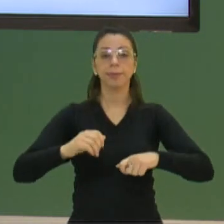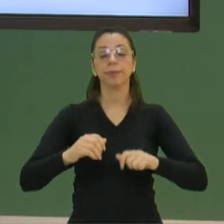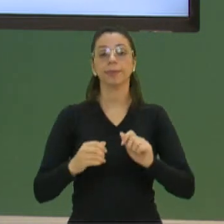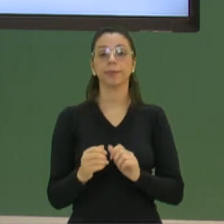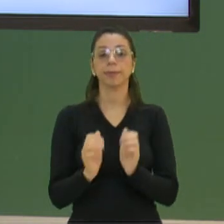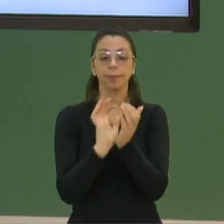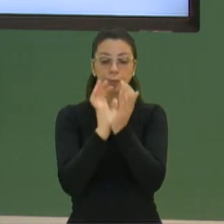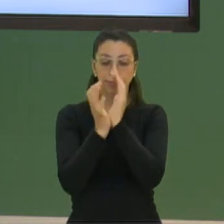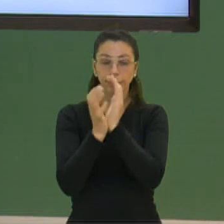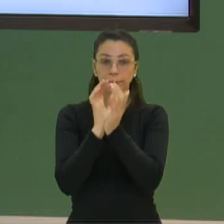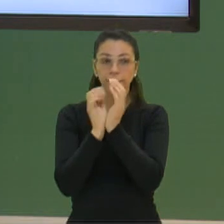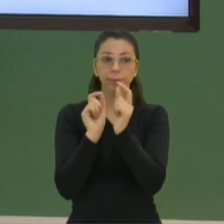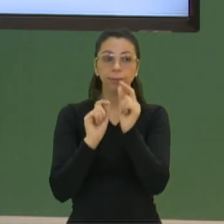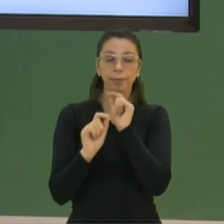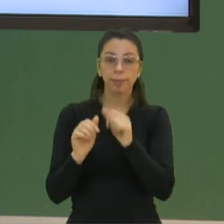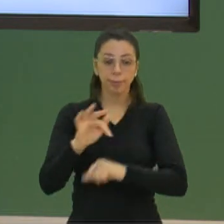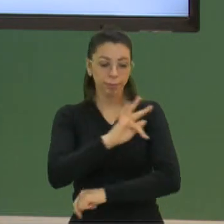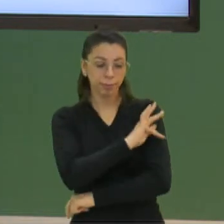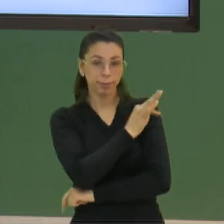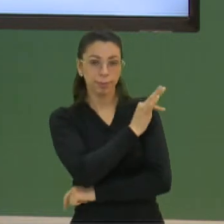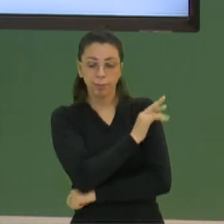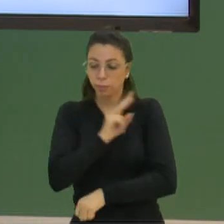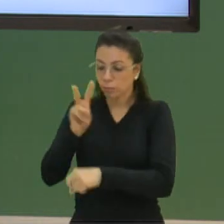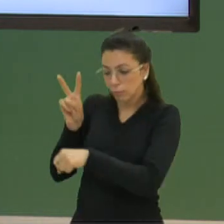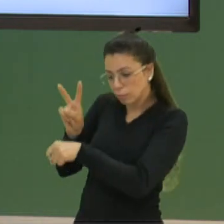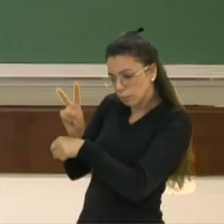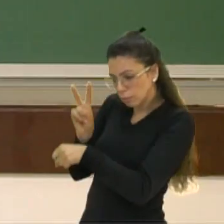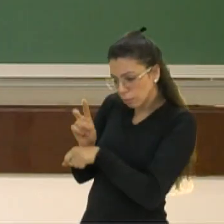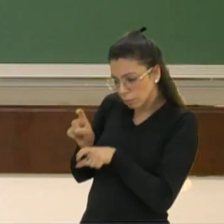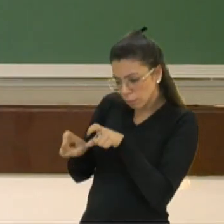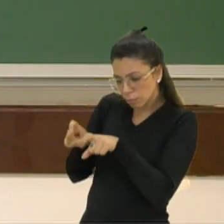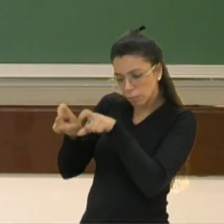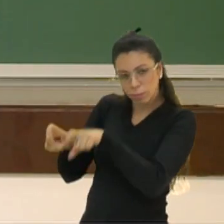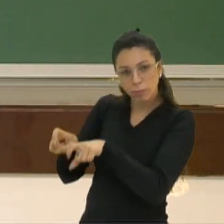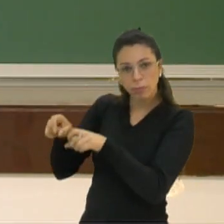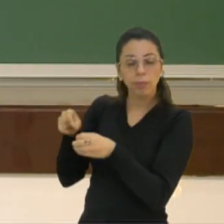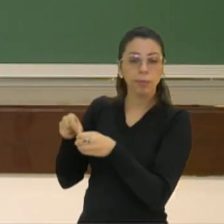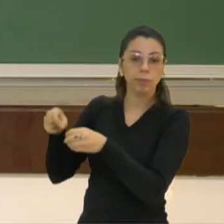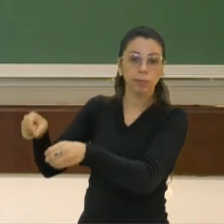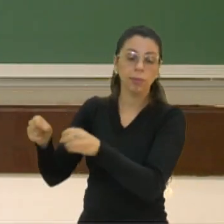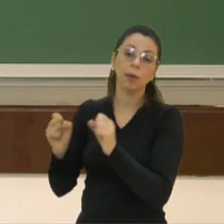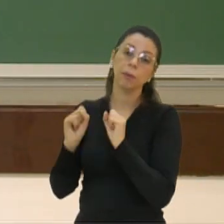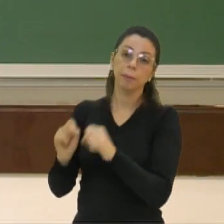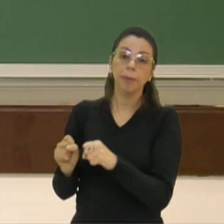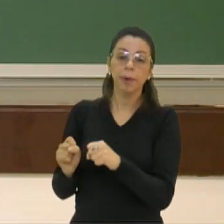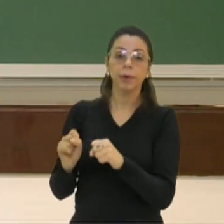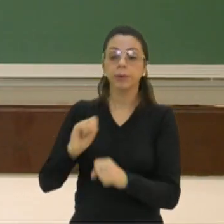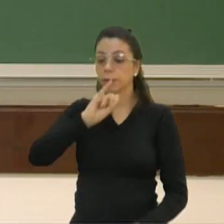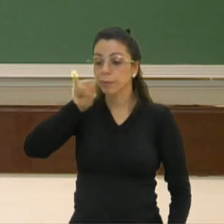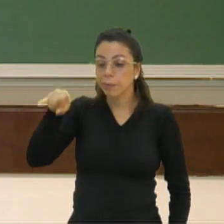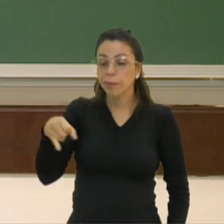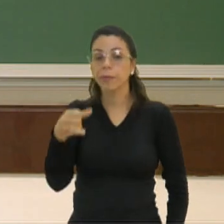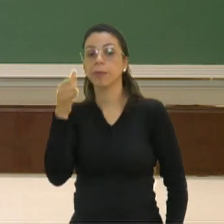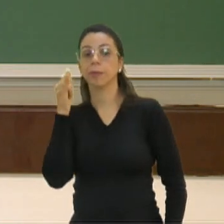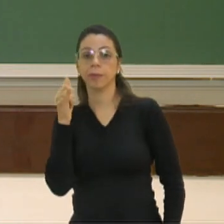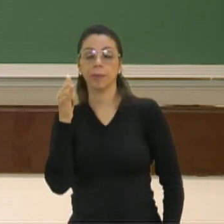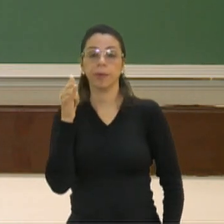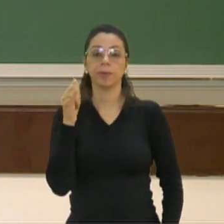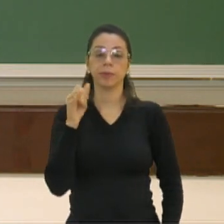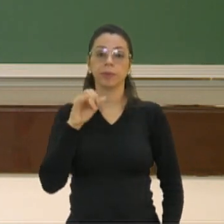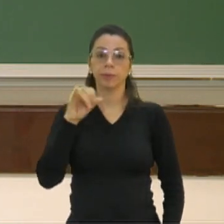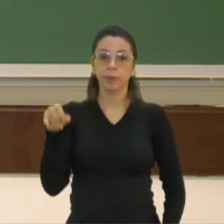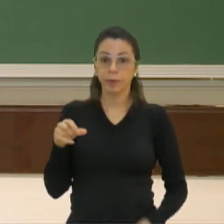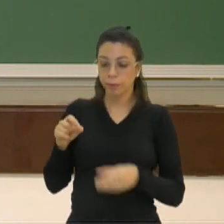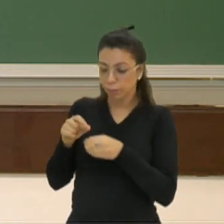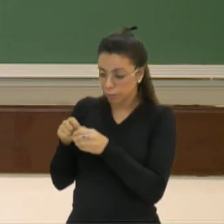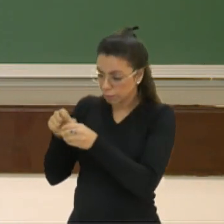vegetais que plantamos através das técnicas de cultivo e manipulação das sementes. Então, a gente pode ter um aproveitamento melhor do plantio